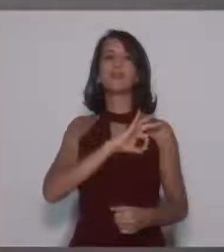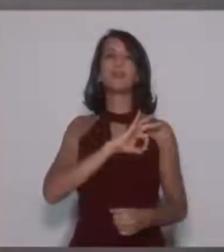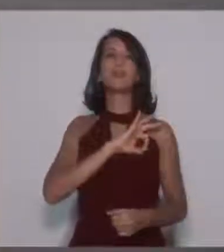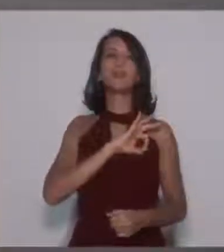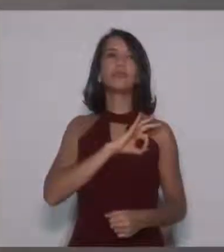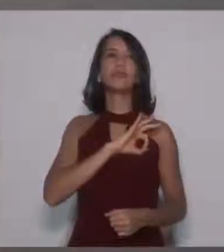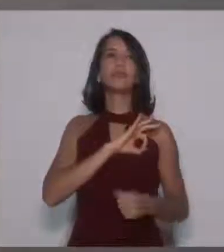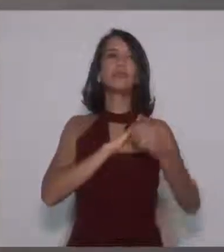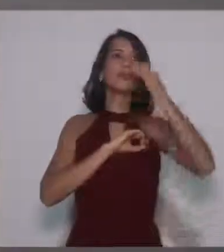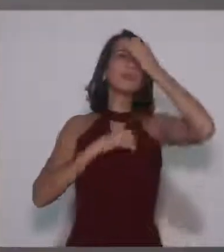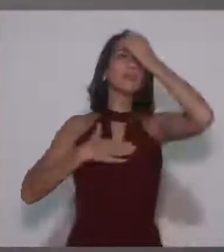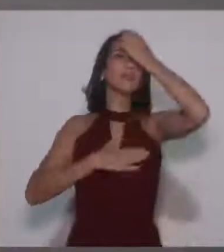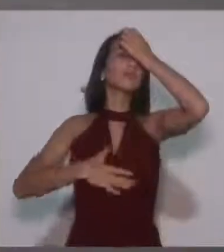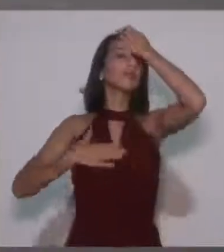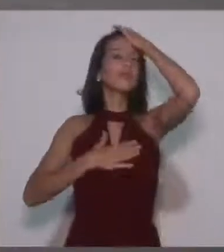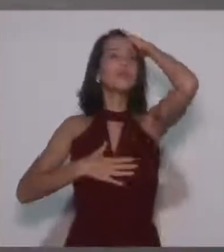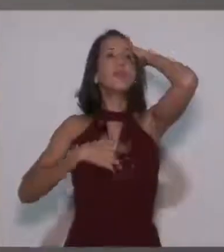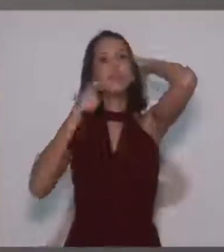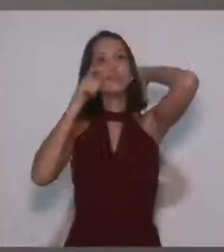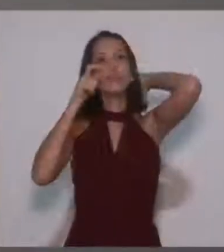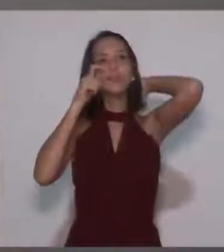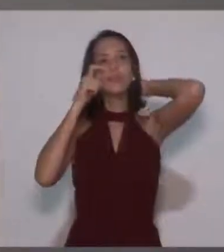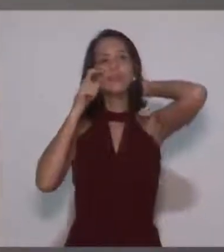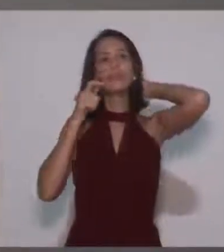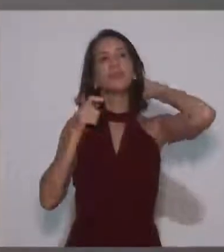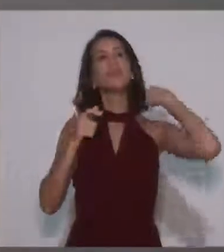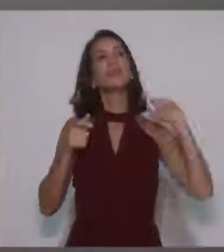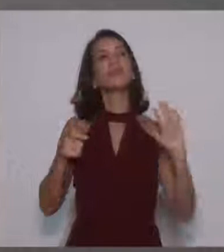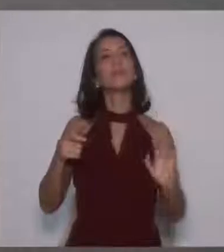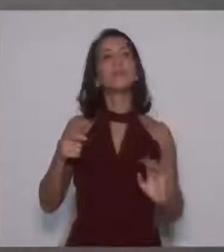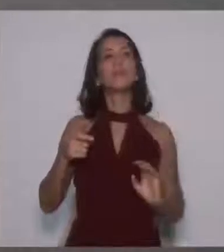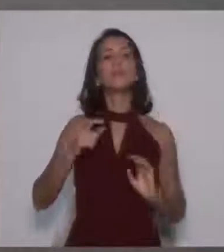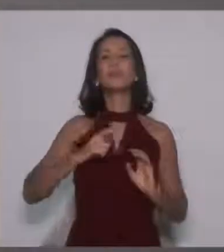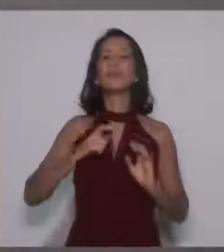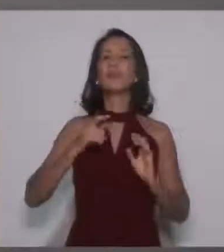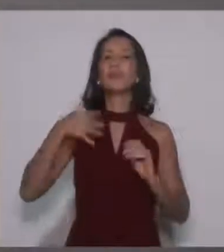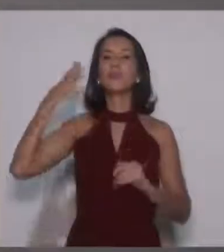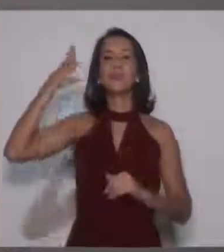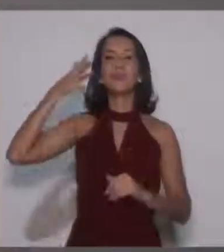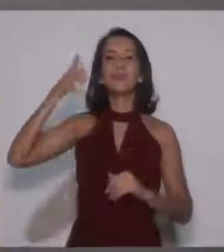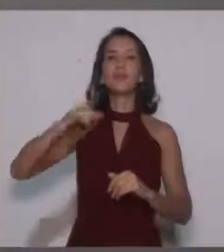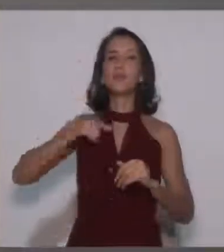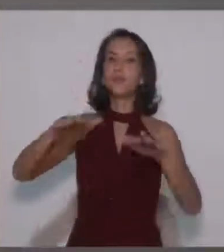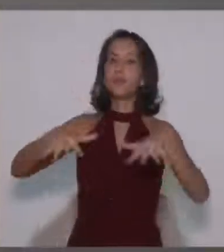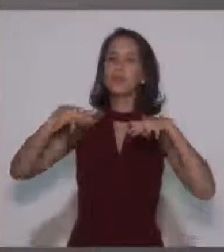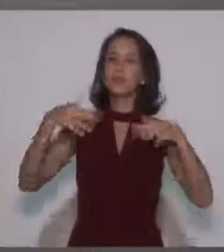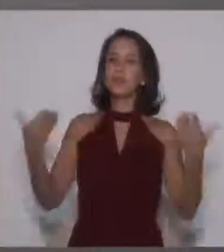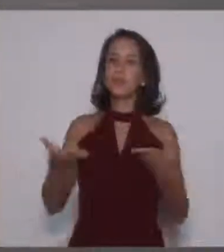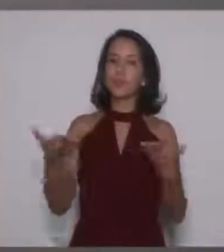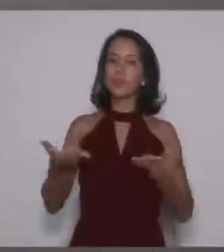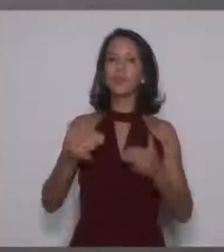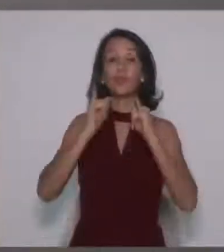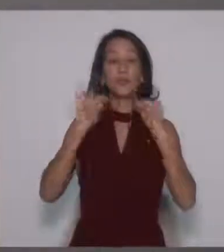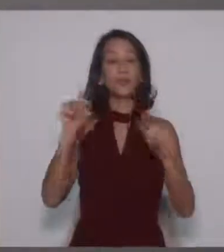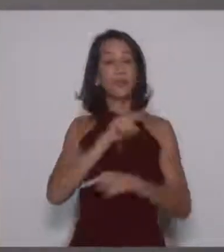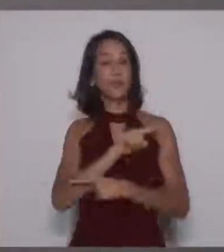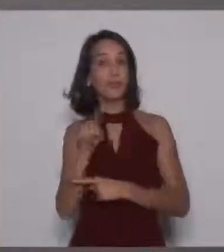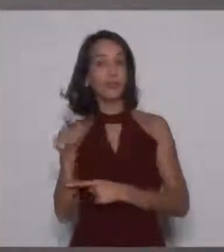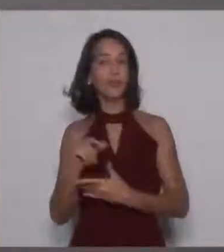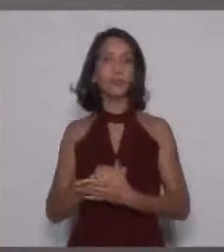o prazer de estar assistindo as oitivas na sessão de hoje. E eu vou falar para você.